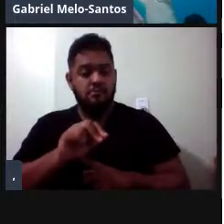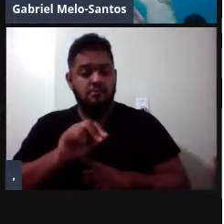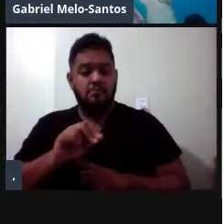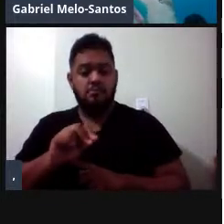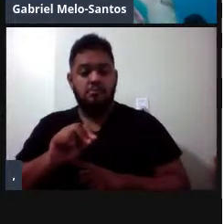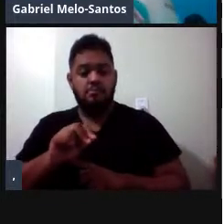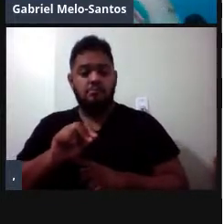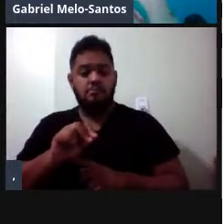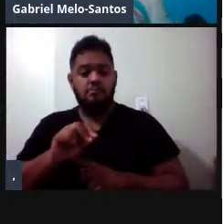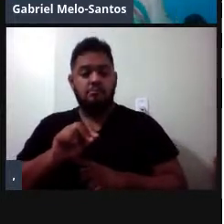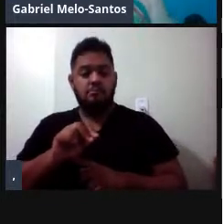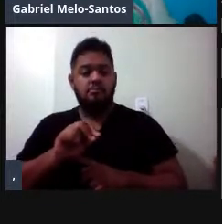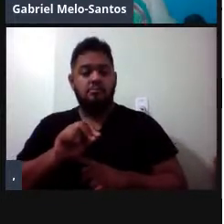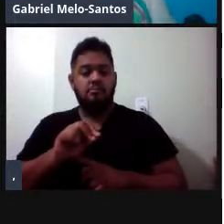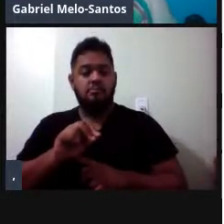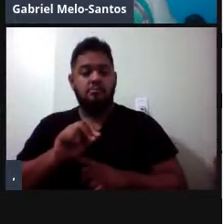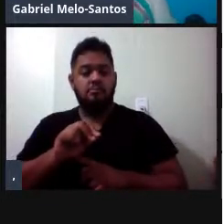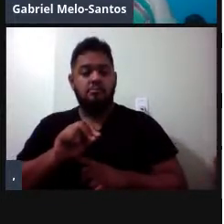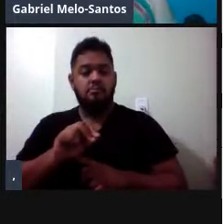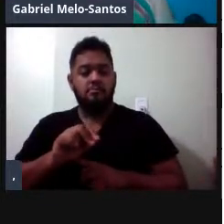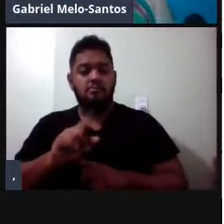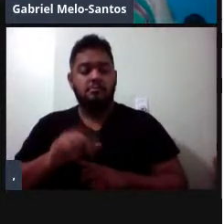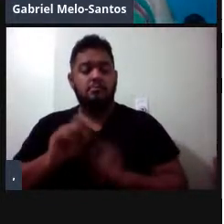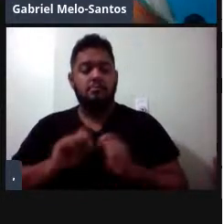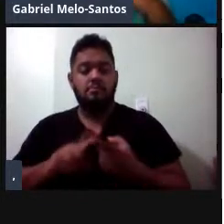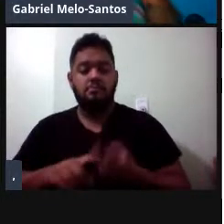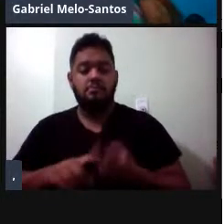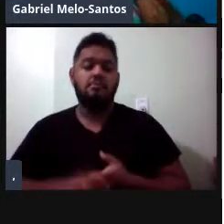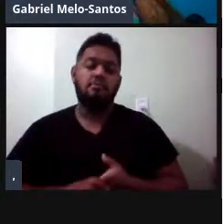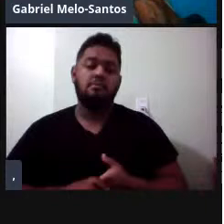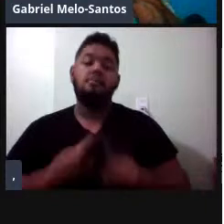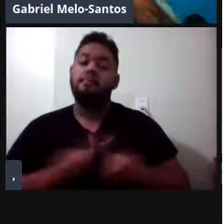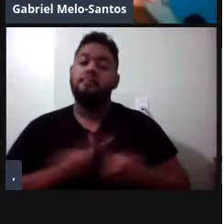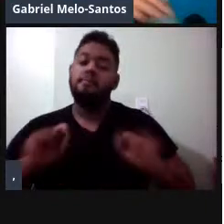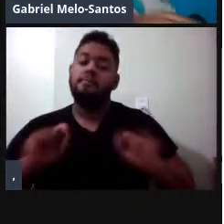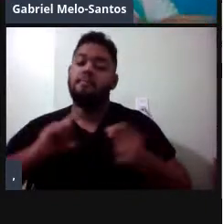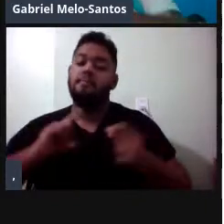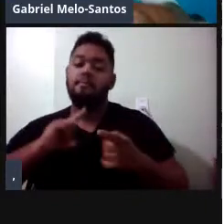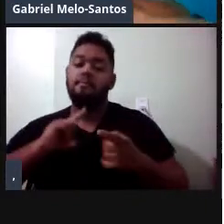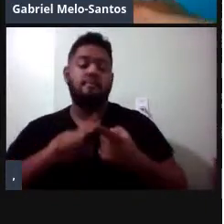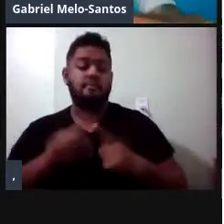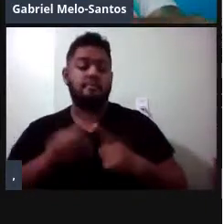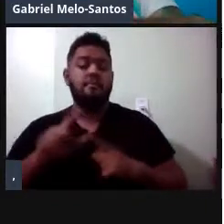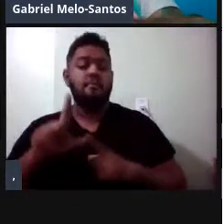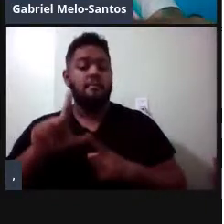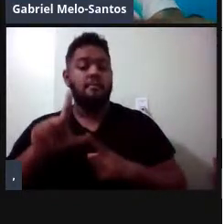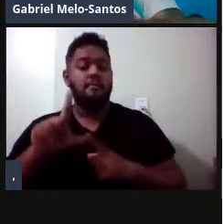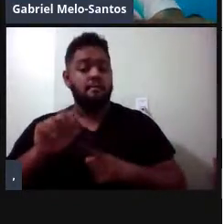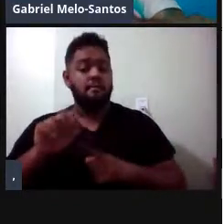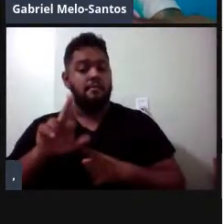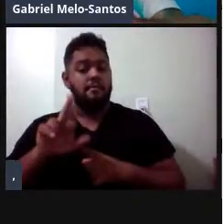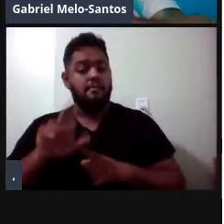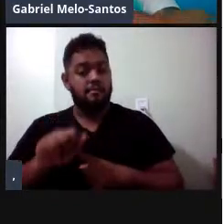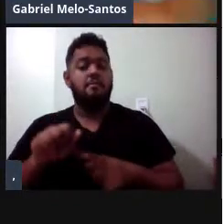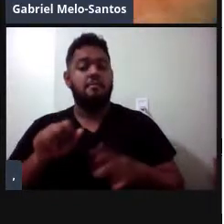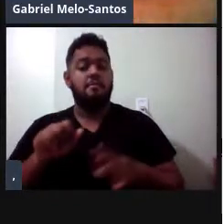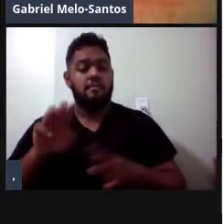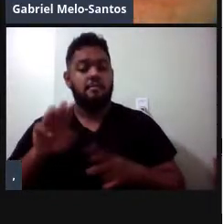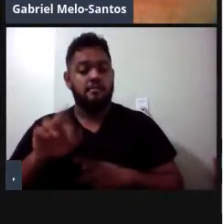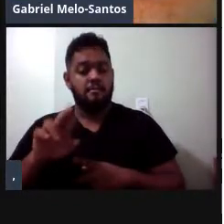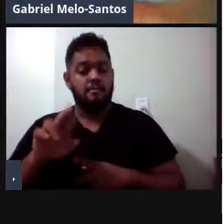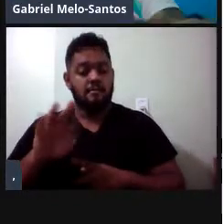repertório deles, esses chamadinhos aqui. Mas aí veio a Laura, Michael Gedo e o Wartstock em 2007